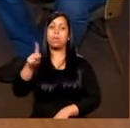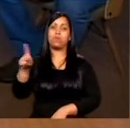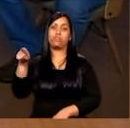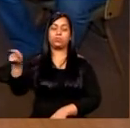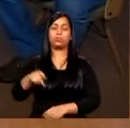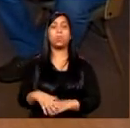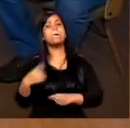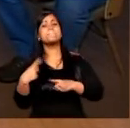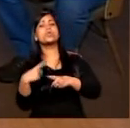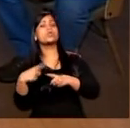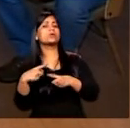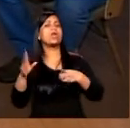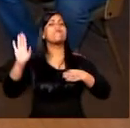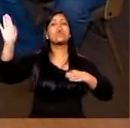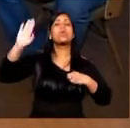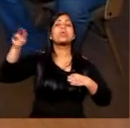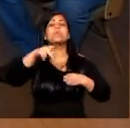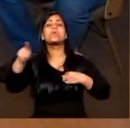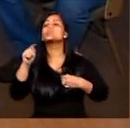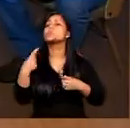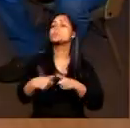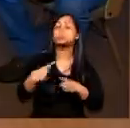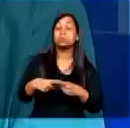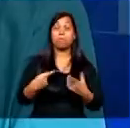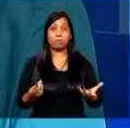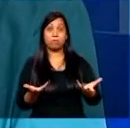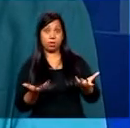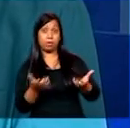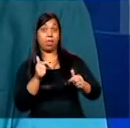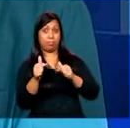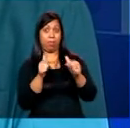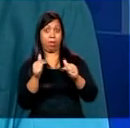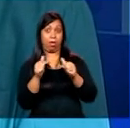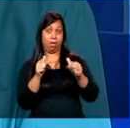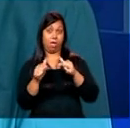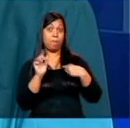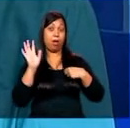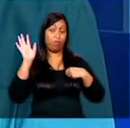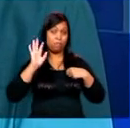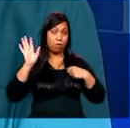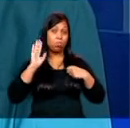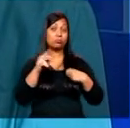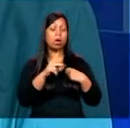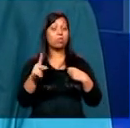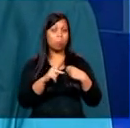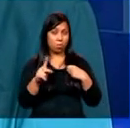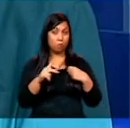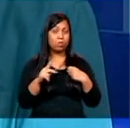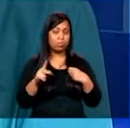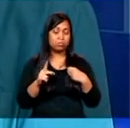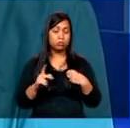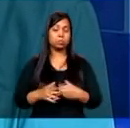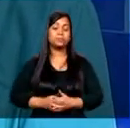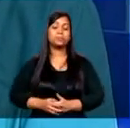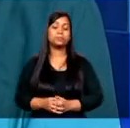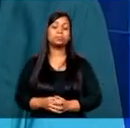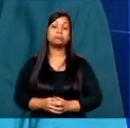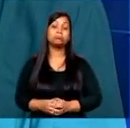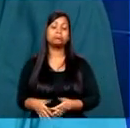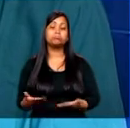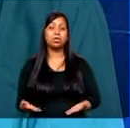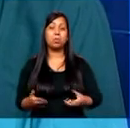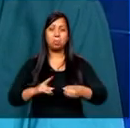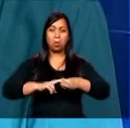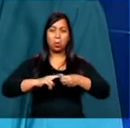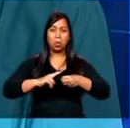é professor voluntário de um cursinho? Ah, eu queria fazer trabalho, assim, como professor mesmo, como voluntário, né. O